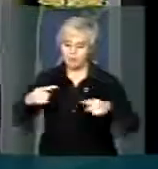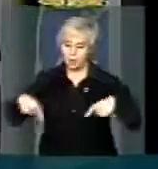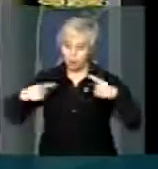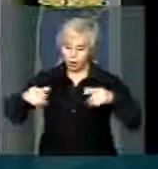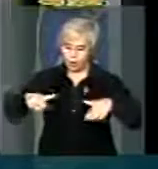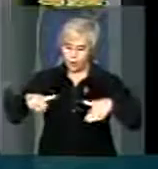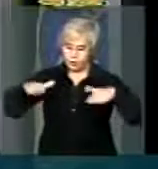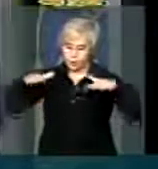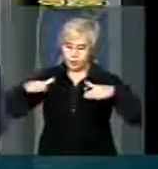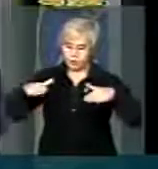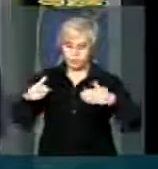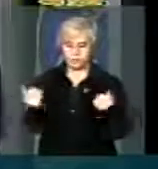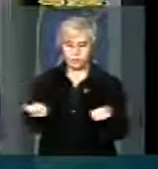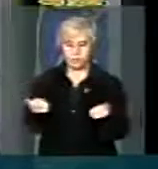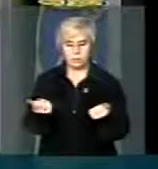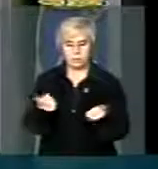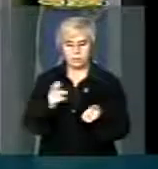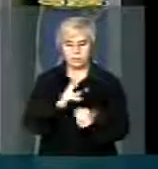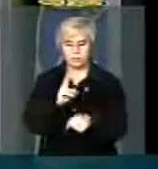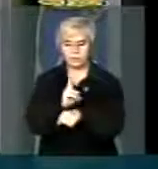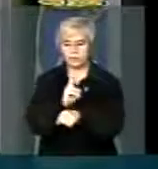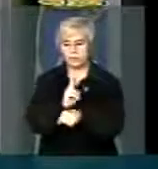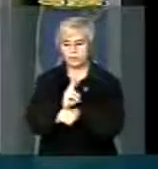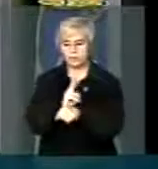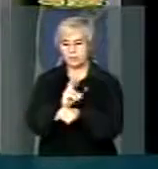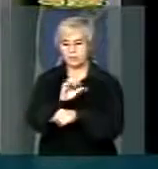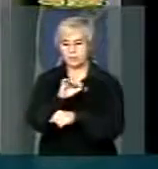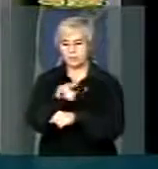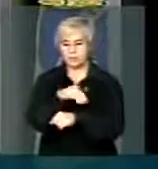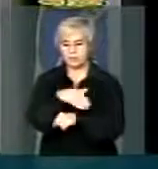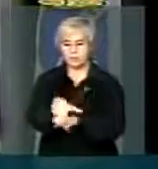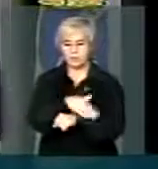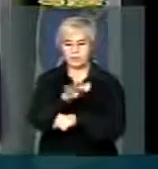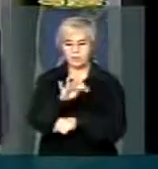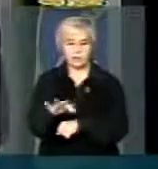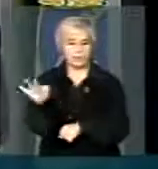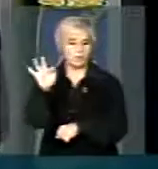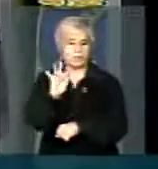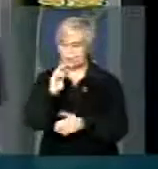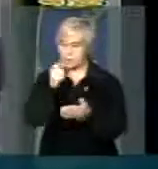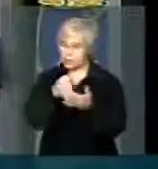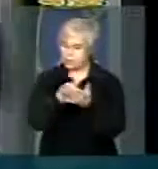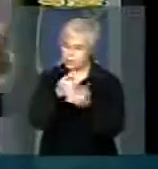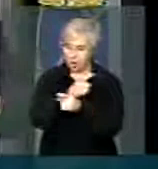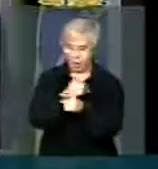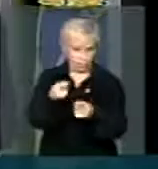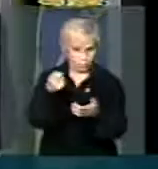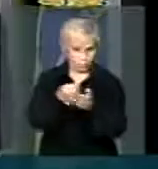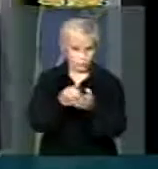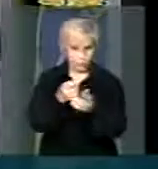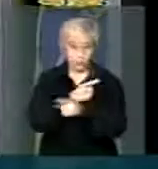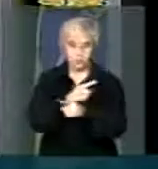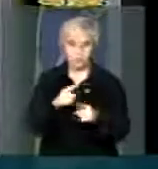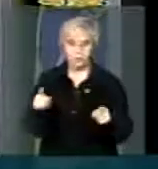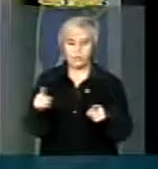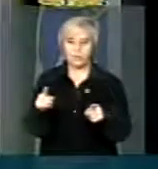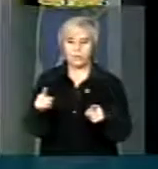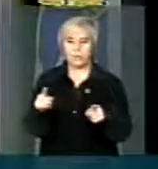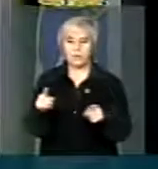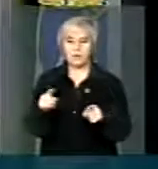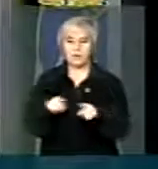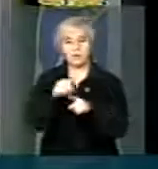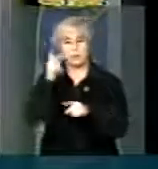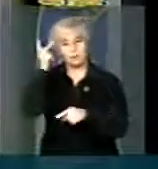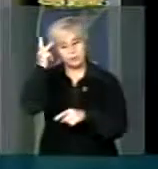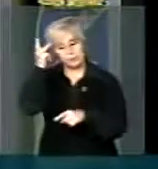administradas, portanto, pela União, já estão cumprindo e não cobrando o eixo suspenso, assim como as demais no país, e São